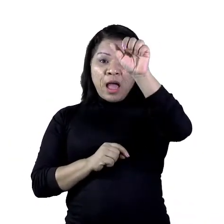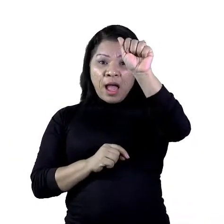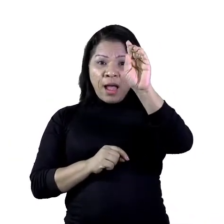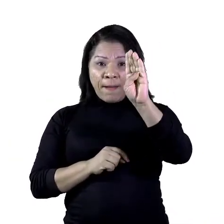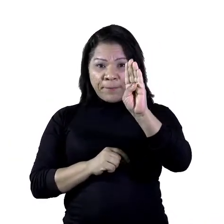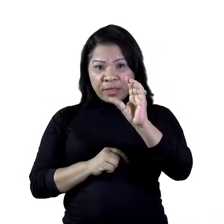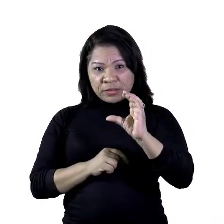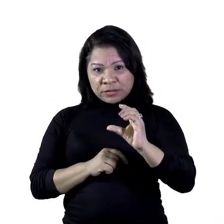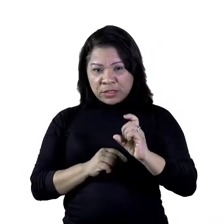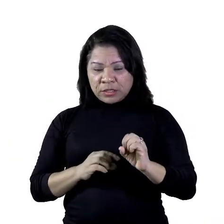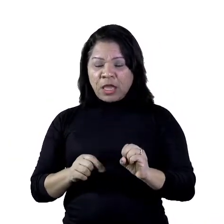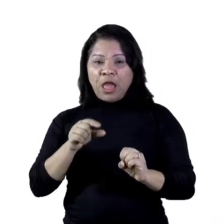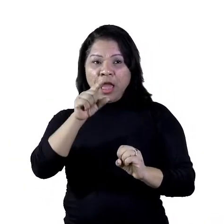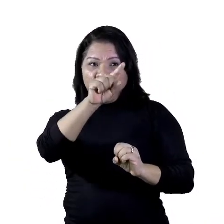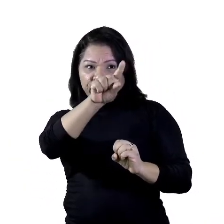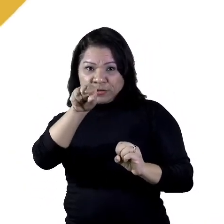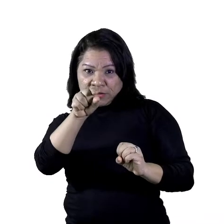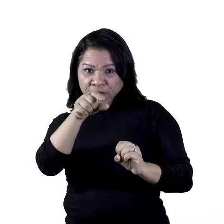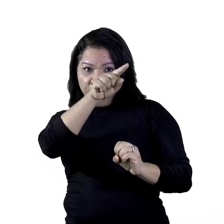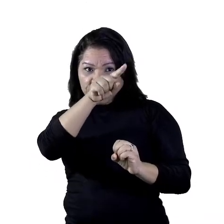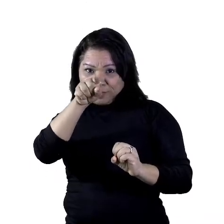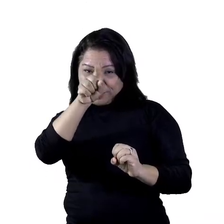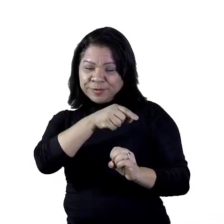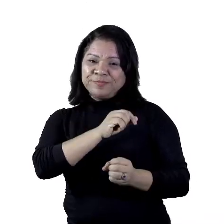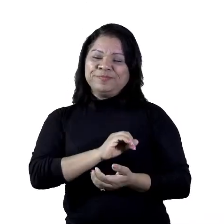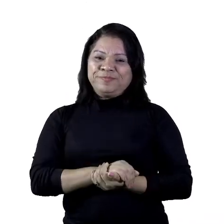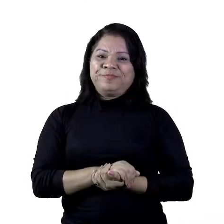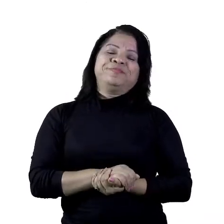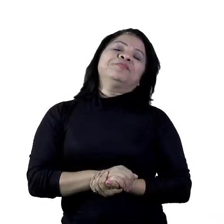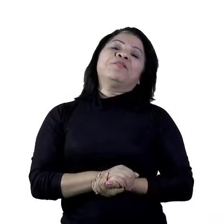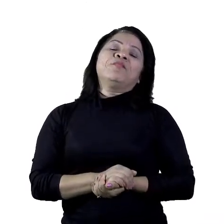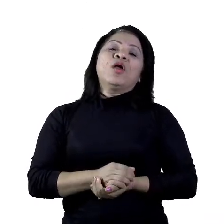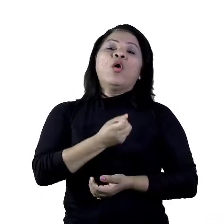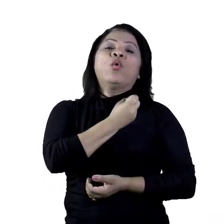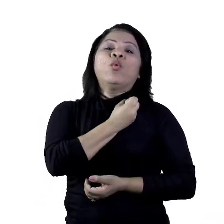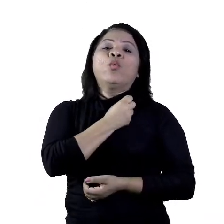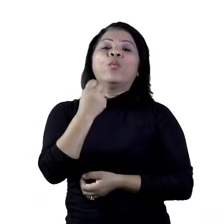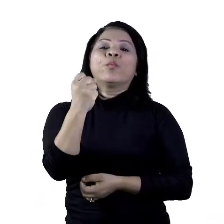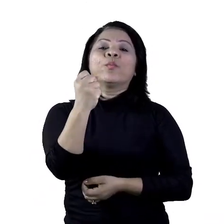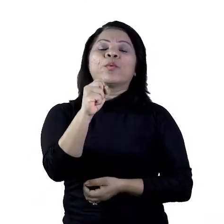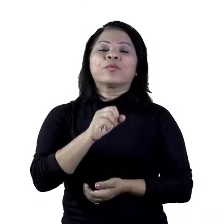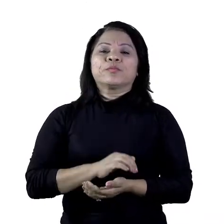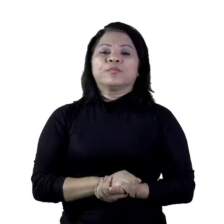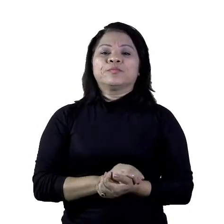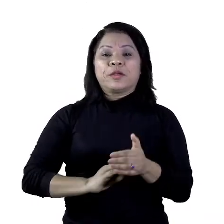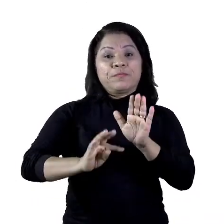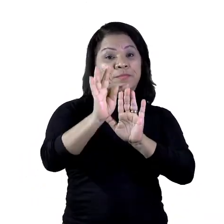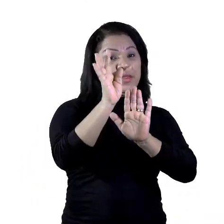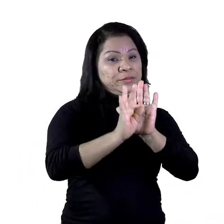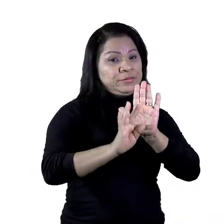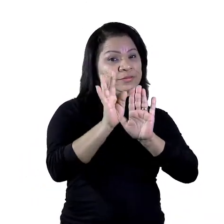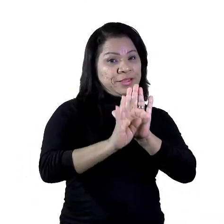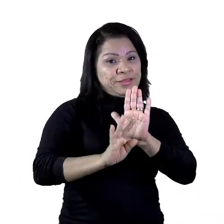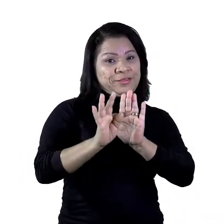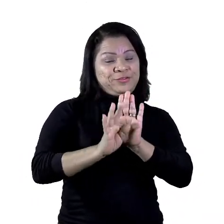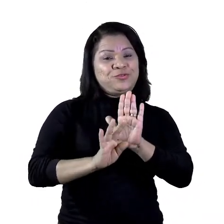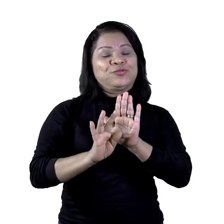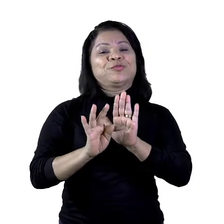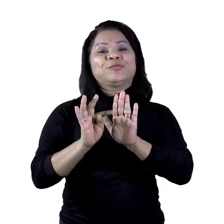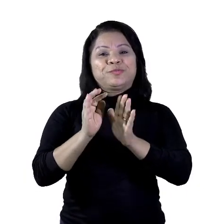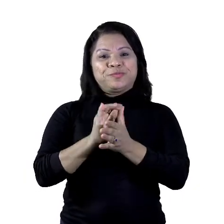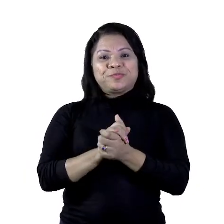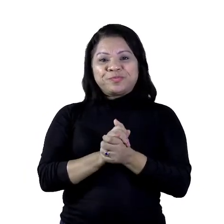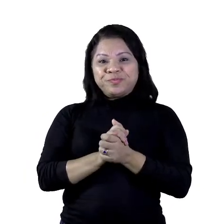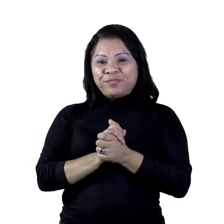e responder aí, ok? Número 8. Nesse texto, no trecho, lá no